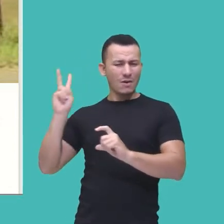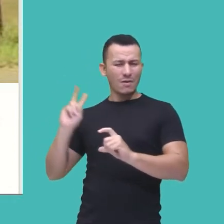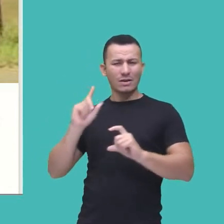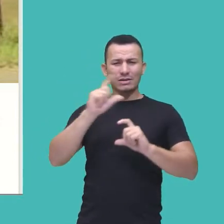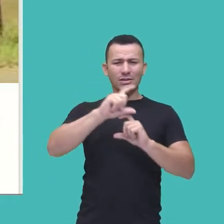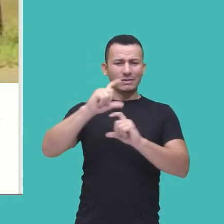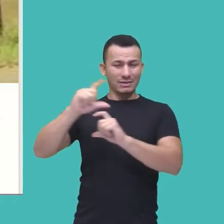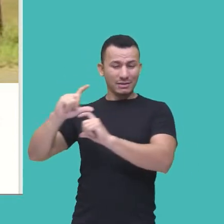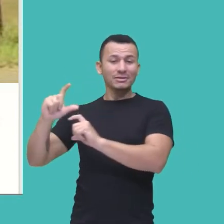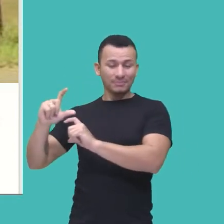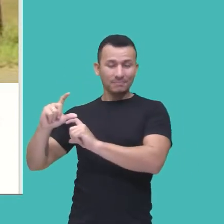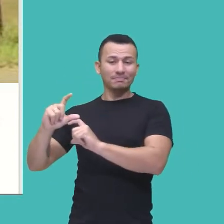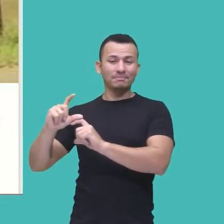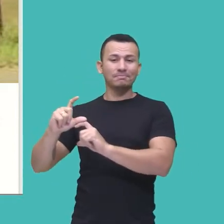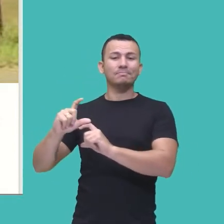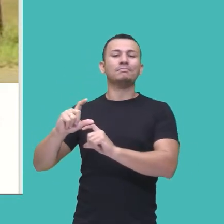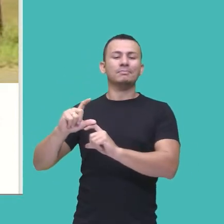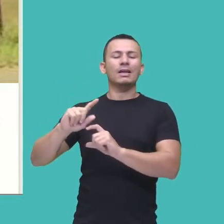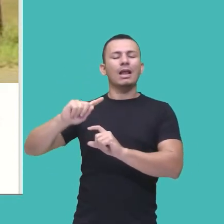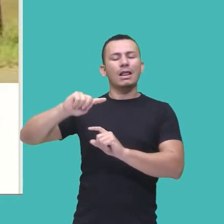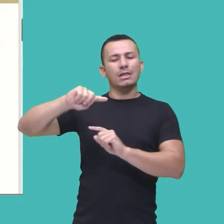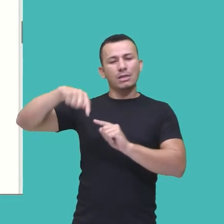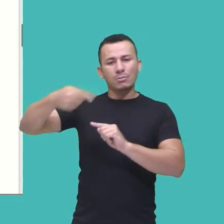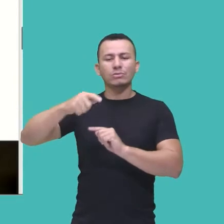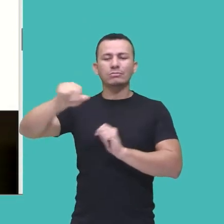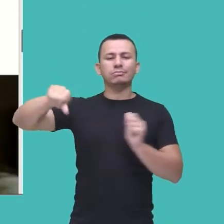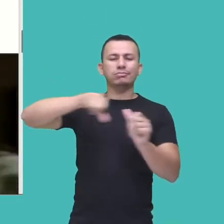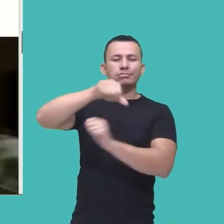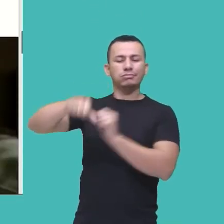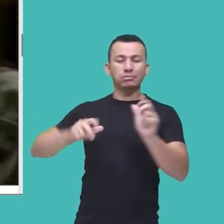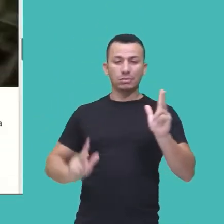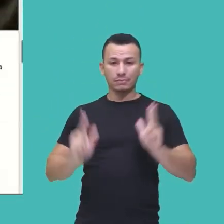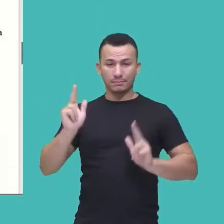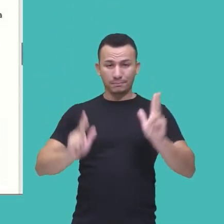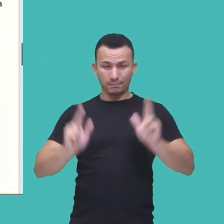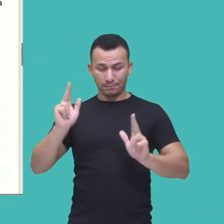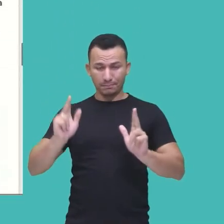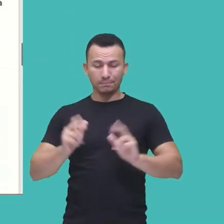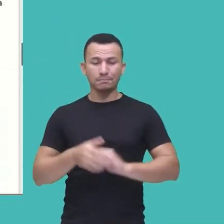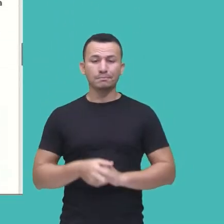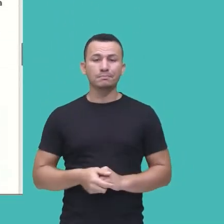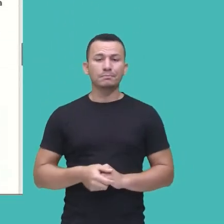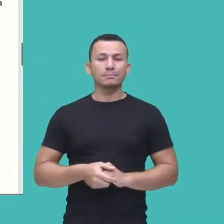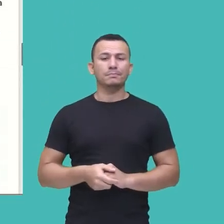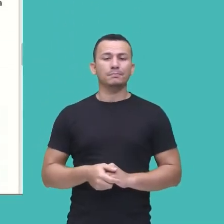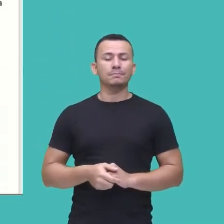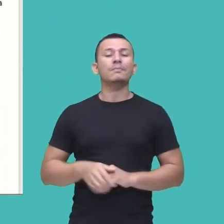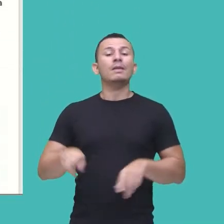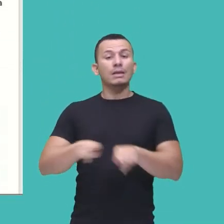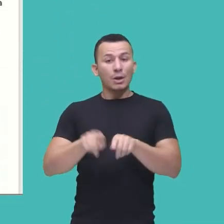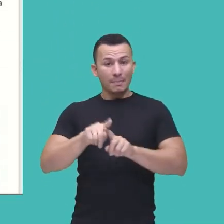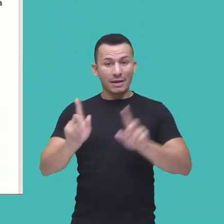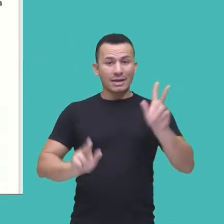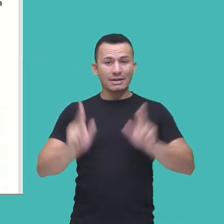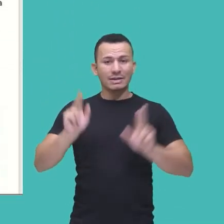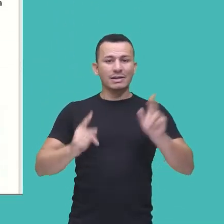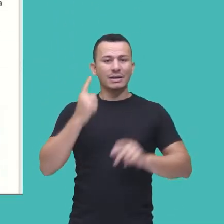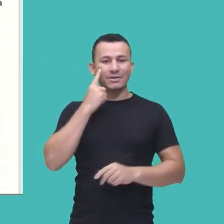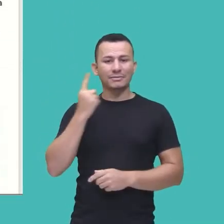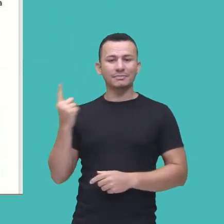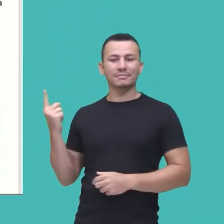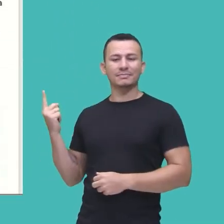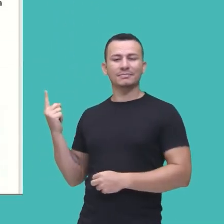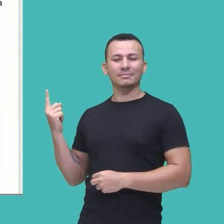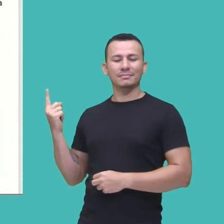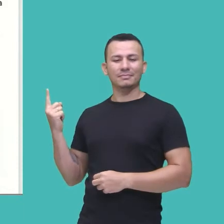existem aí e ela vem aí inspirada nesse sentido. E a outra série que eu havia falado pra vocês, Orange is the New Black, que